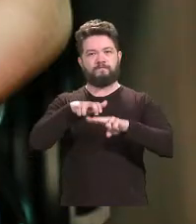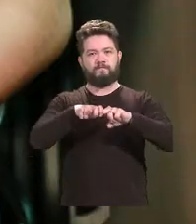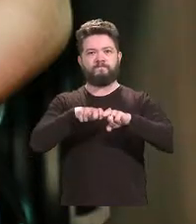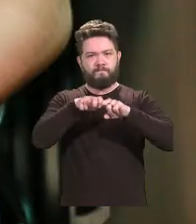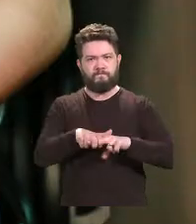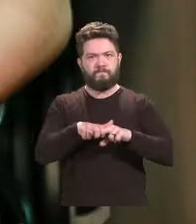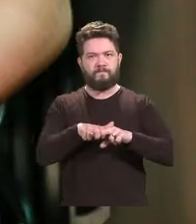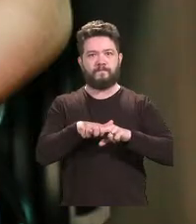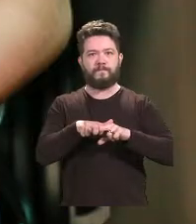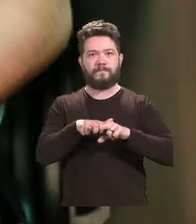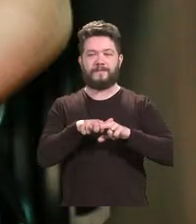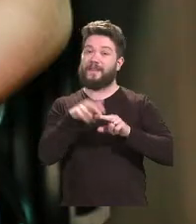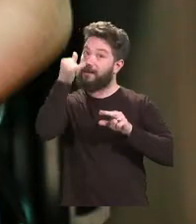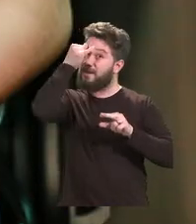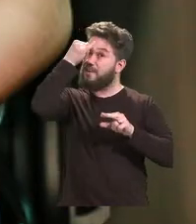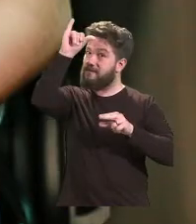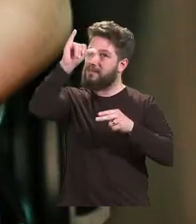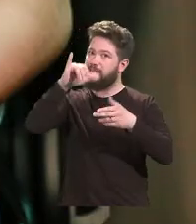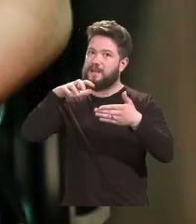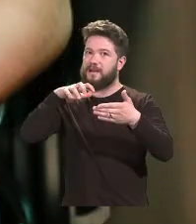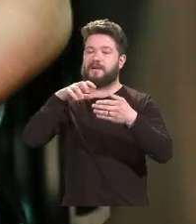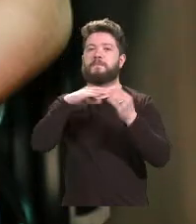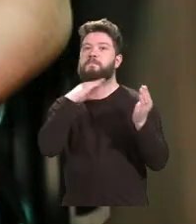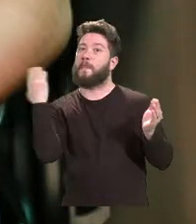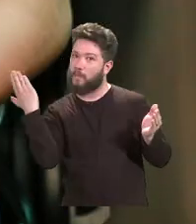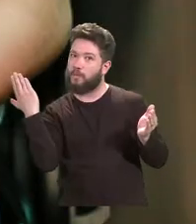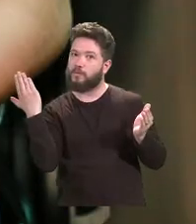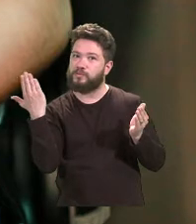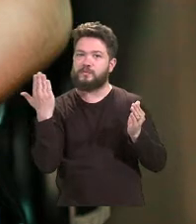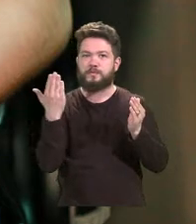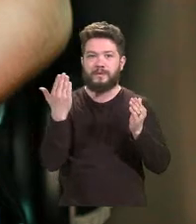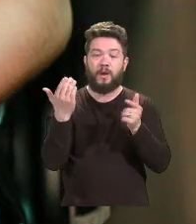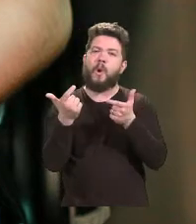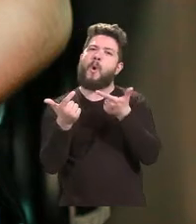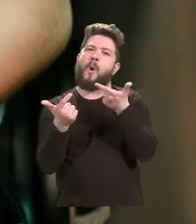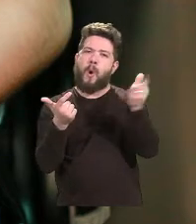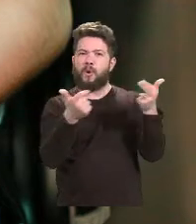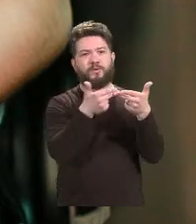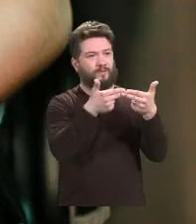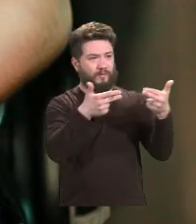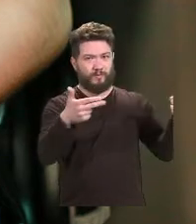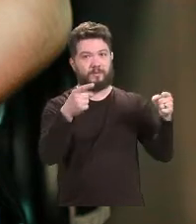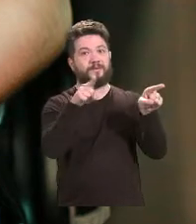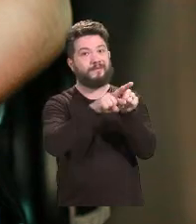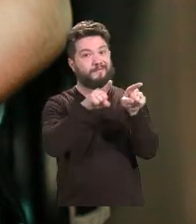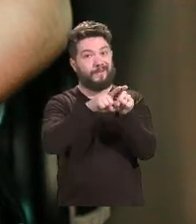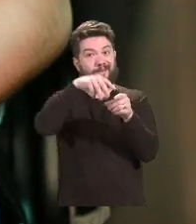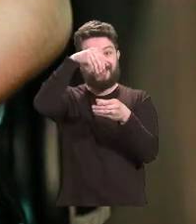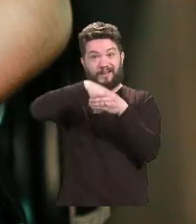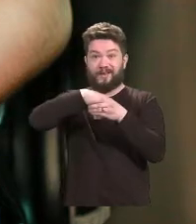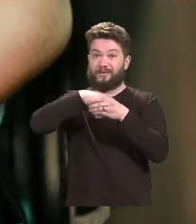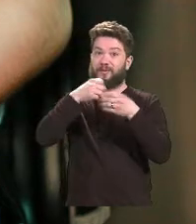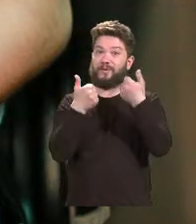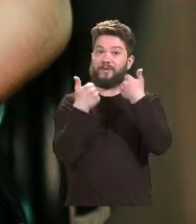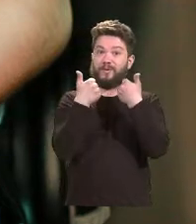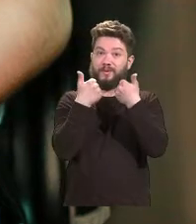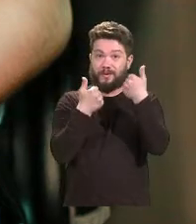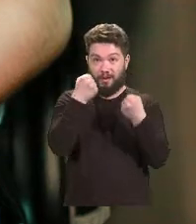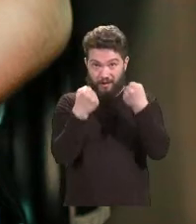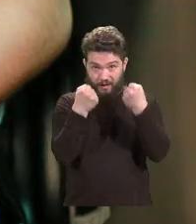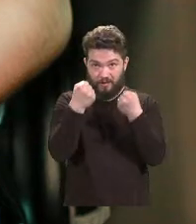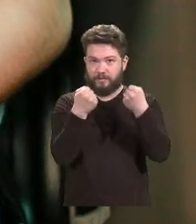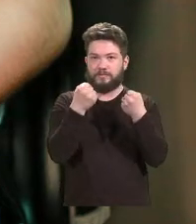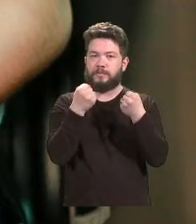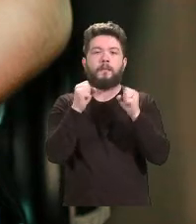importante usar o cinto de segurança, pois ele te prende ao banco e evita essa situação. Mas também